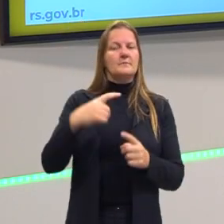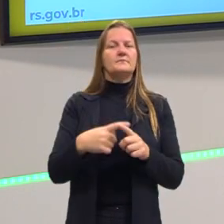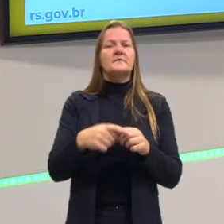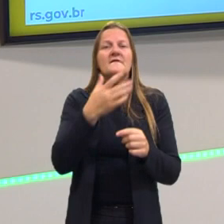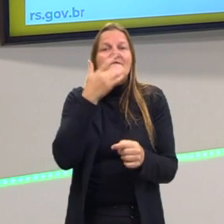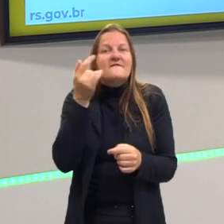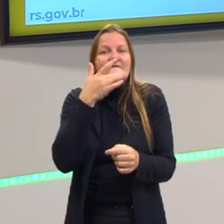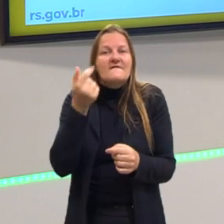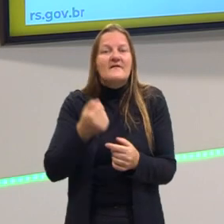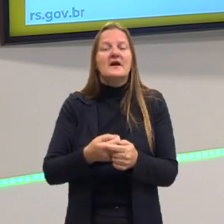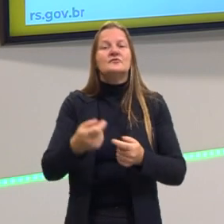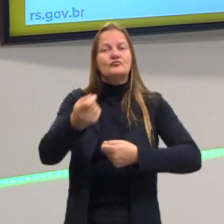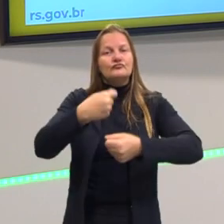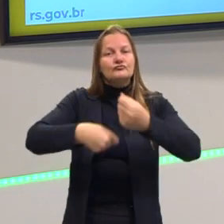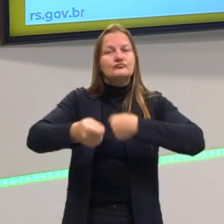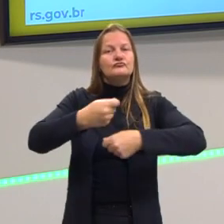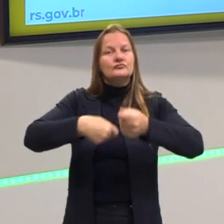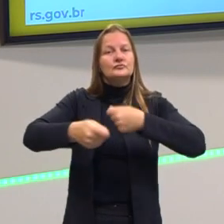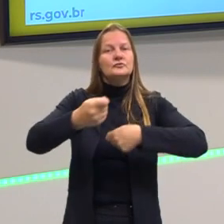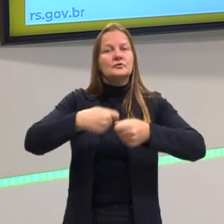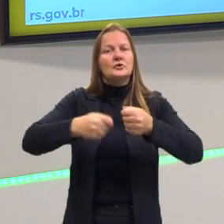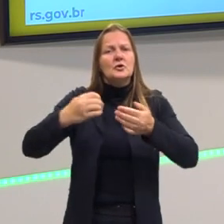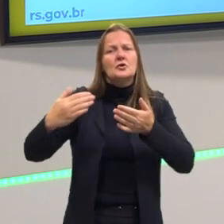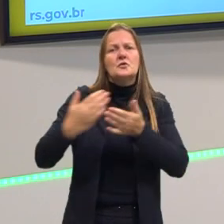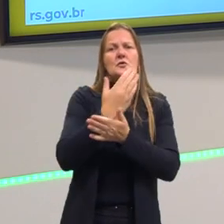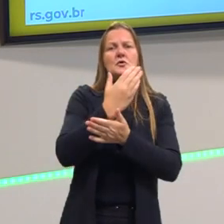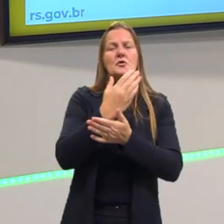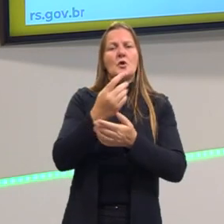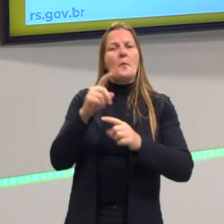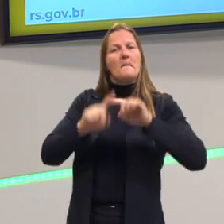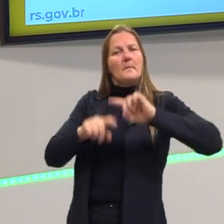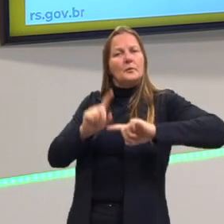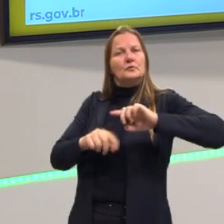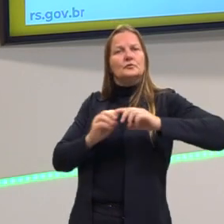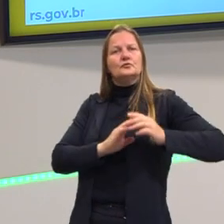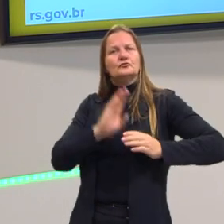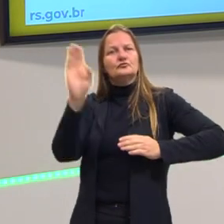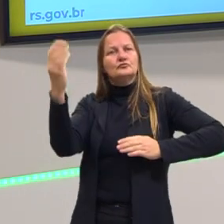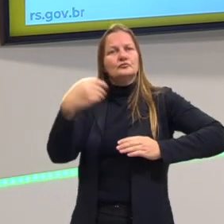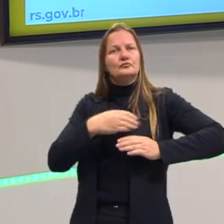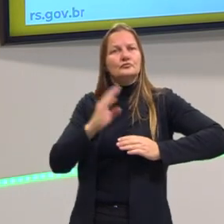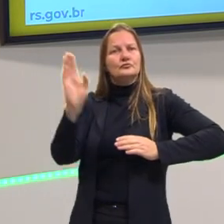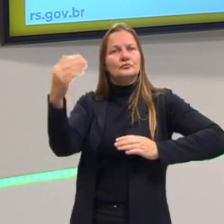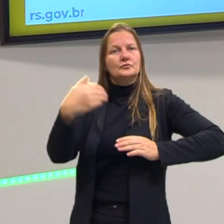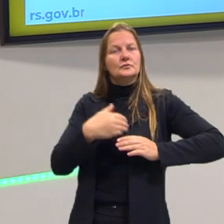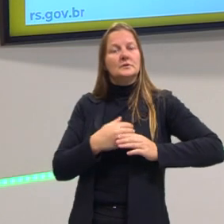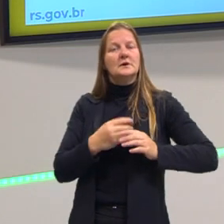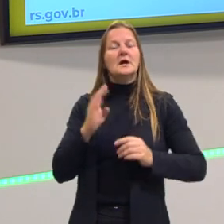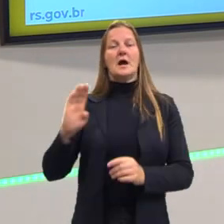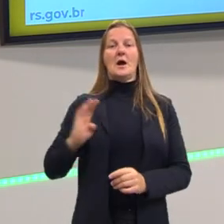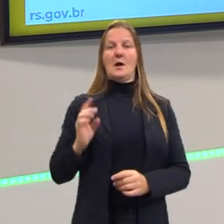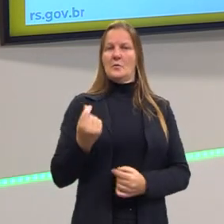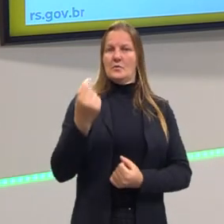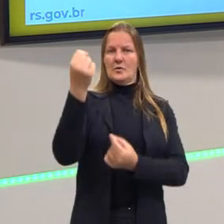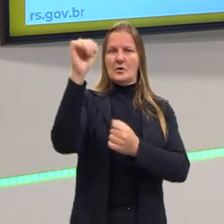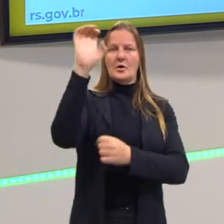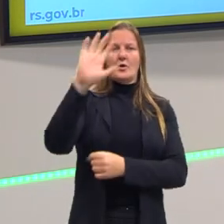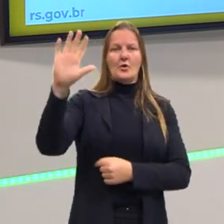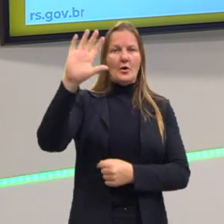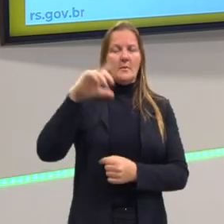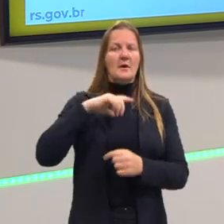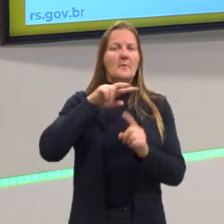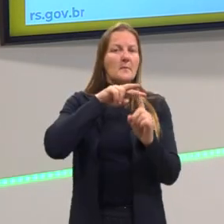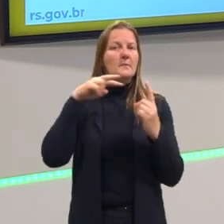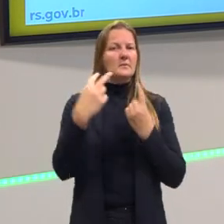facilitava a passagem das mercadorias. Então, a burguesia europeia tem uma outra